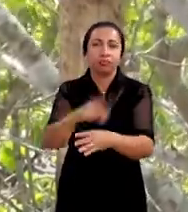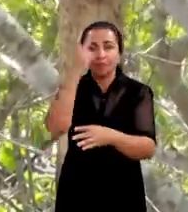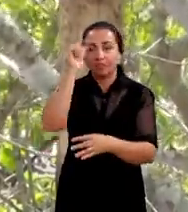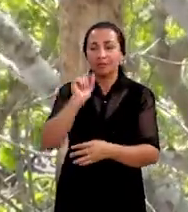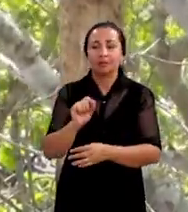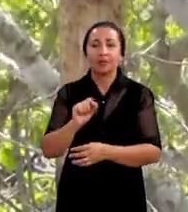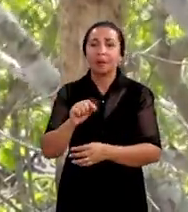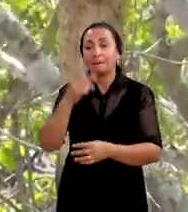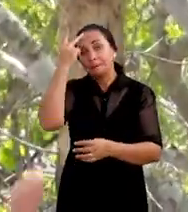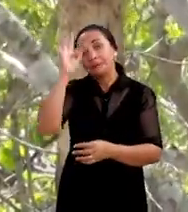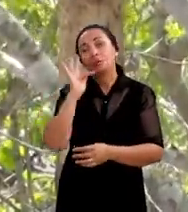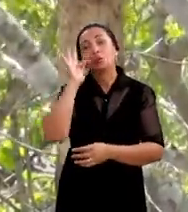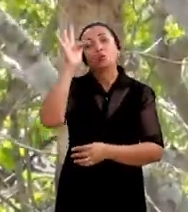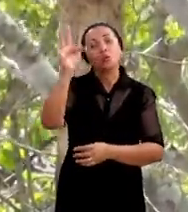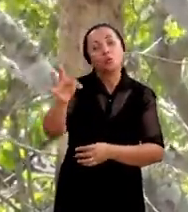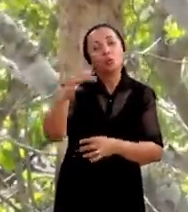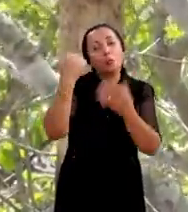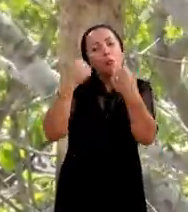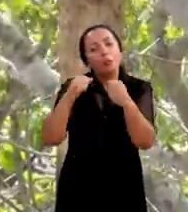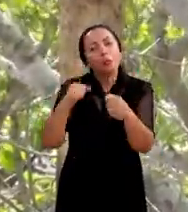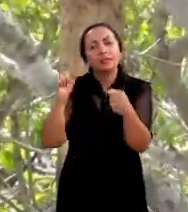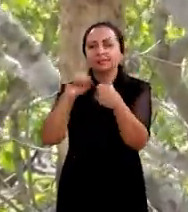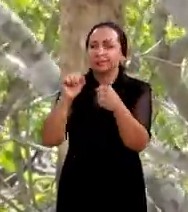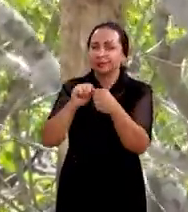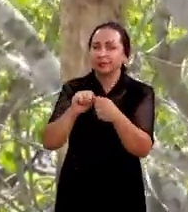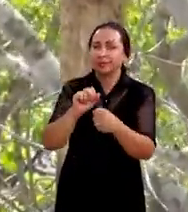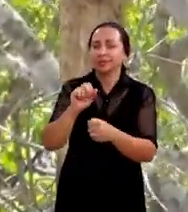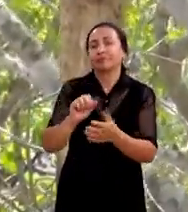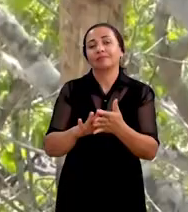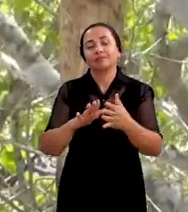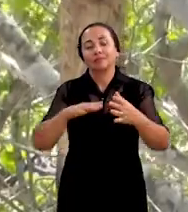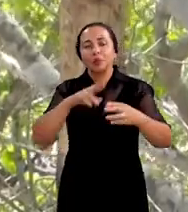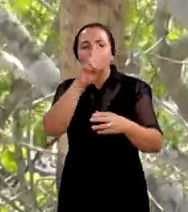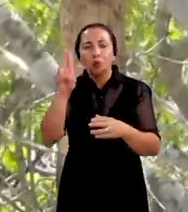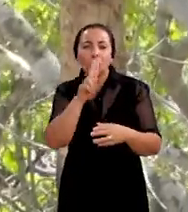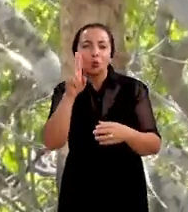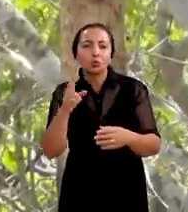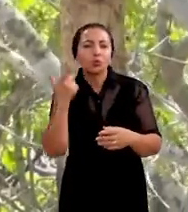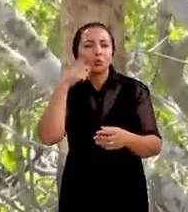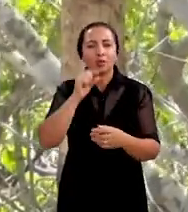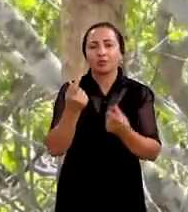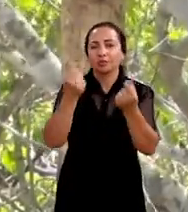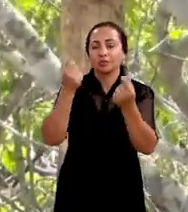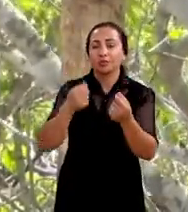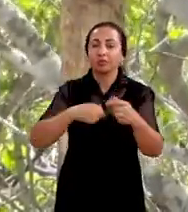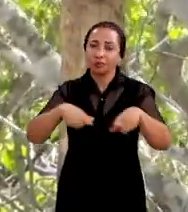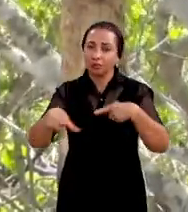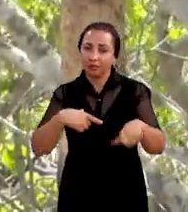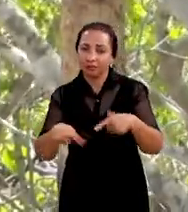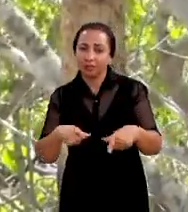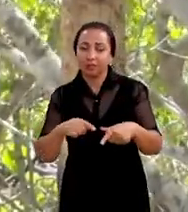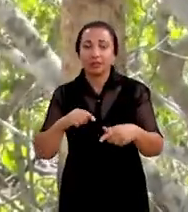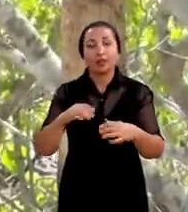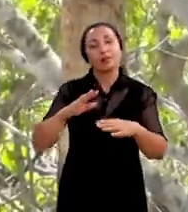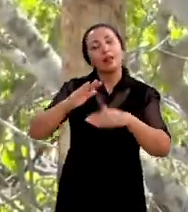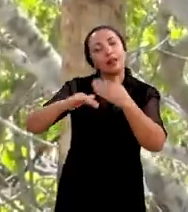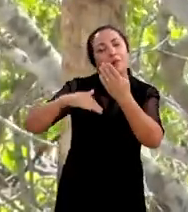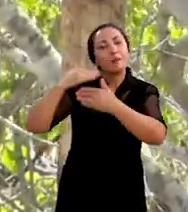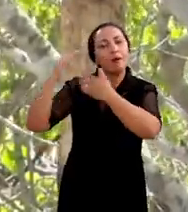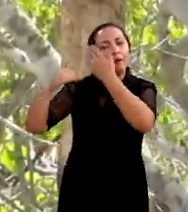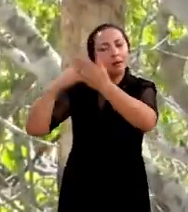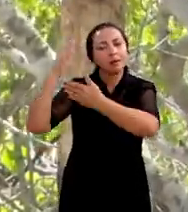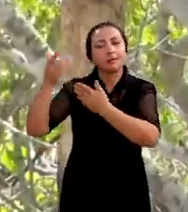Para quê? Para que eles no futuro possam fazer uso fruto dessas atividades. E além dos processos,